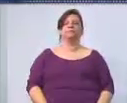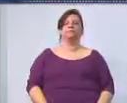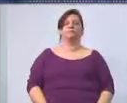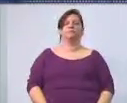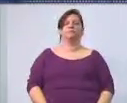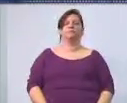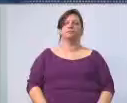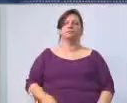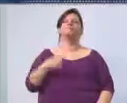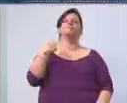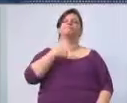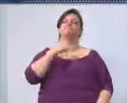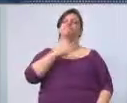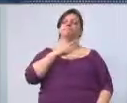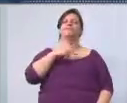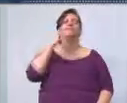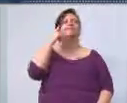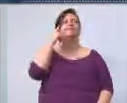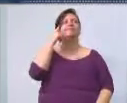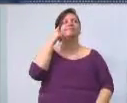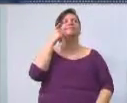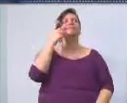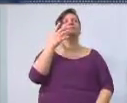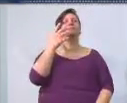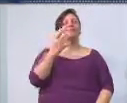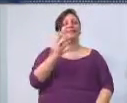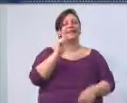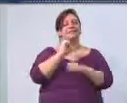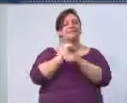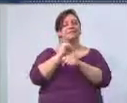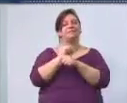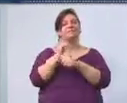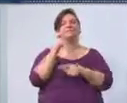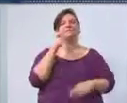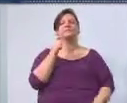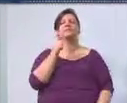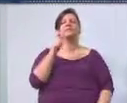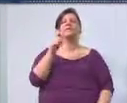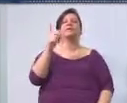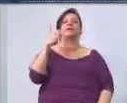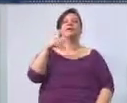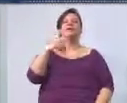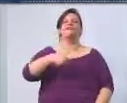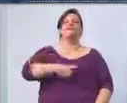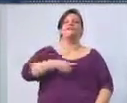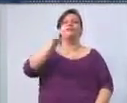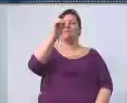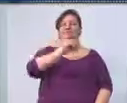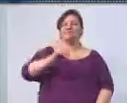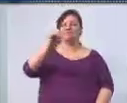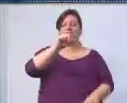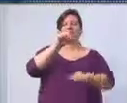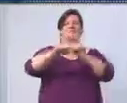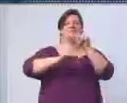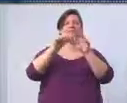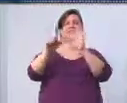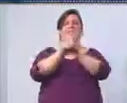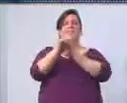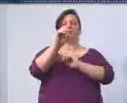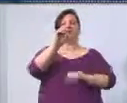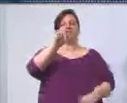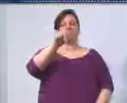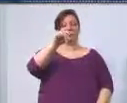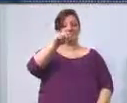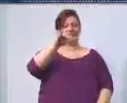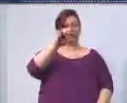Nós tínhamos grande esperança que agora, no anúncio do programa Fome Zero, na reformulação da lei orgânica de assistência